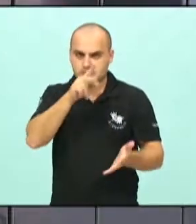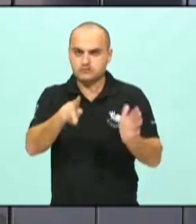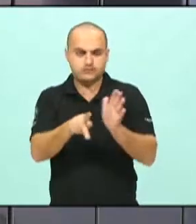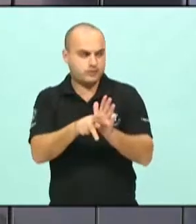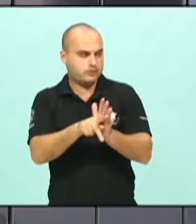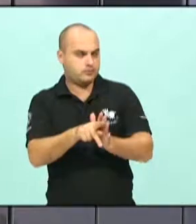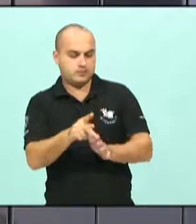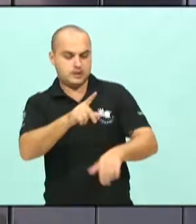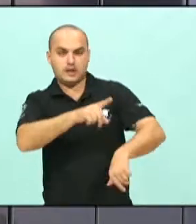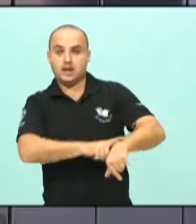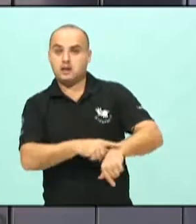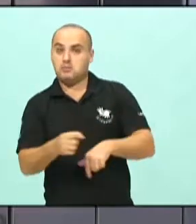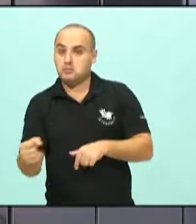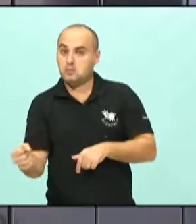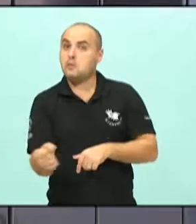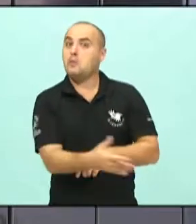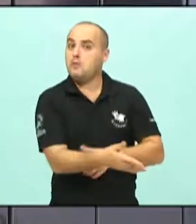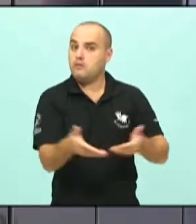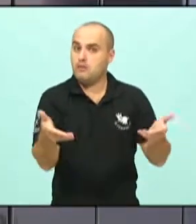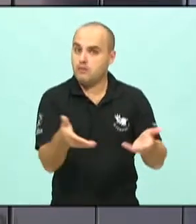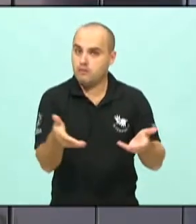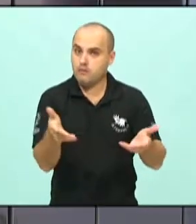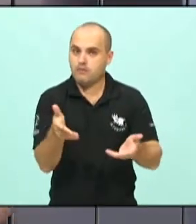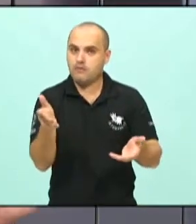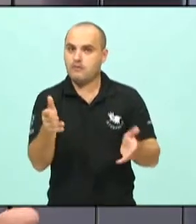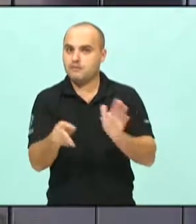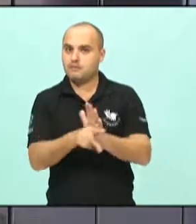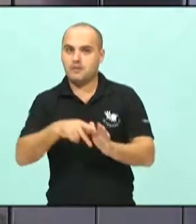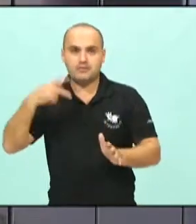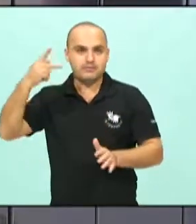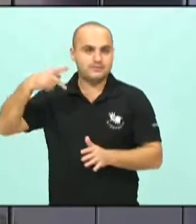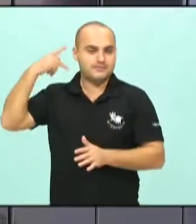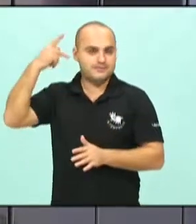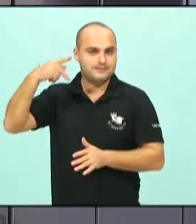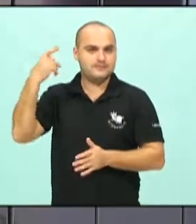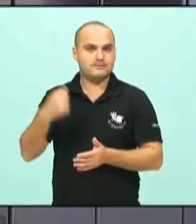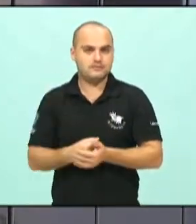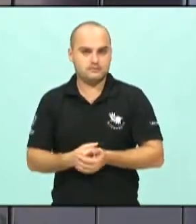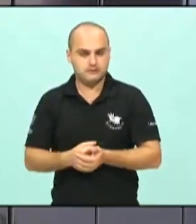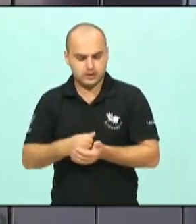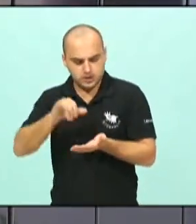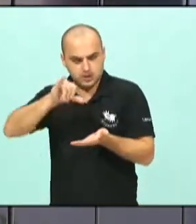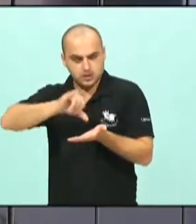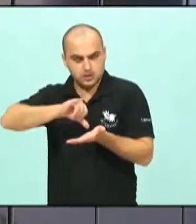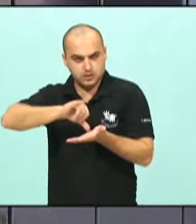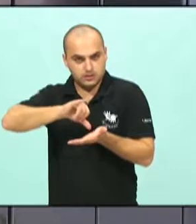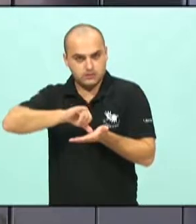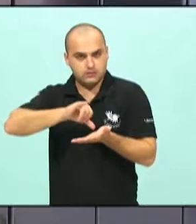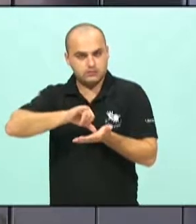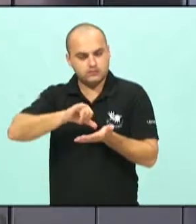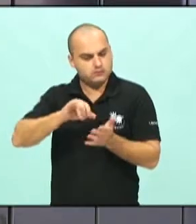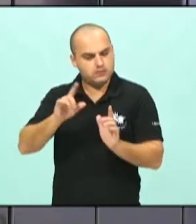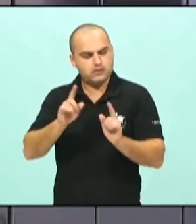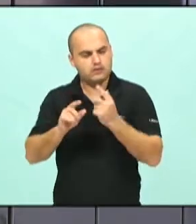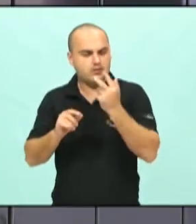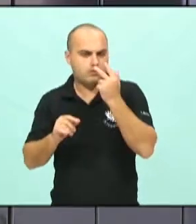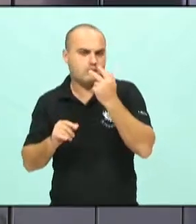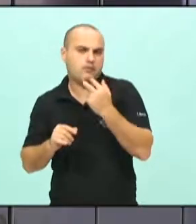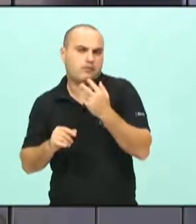tempos, também da política interna, ficando um pouco mais ao centro, sem esquecer a sua origem,